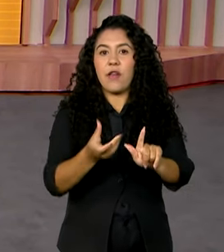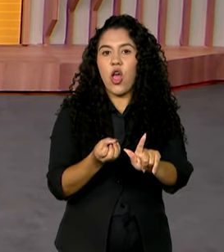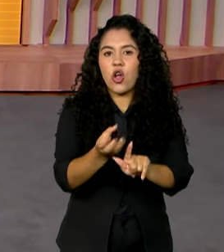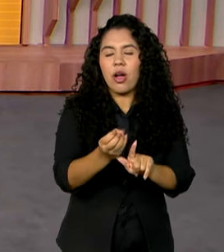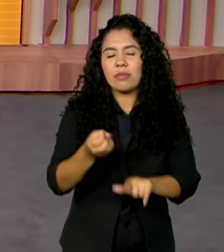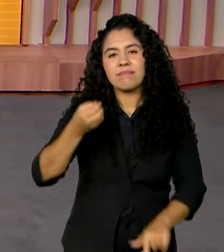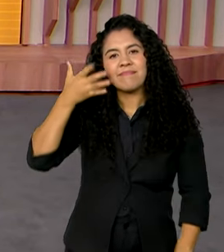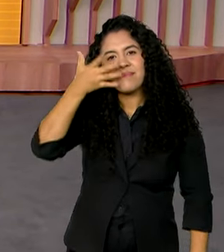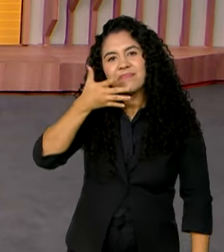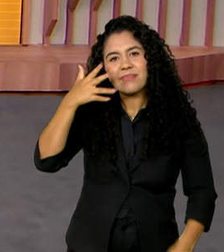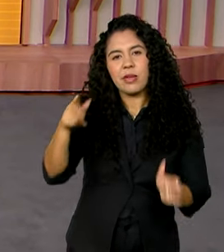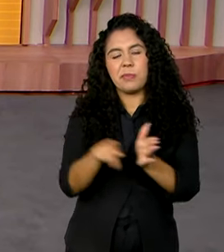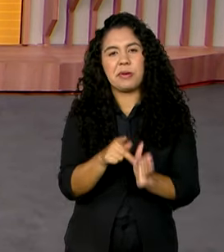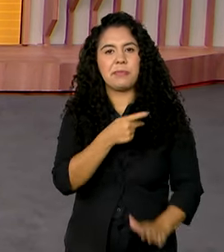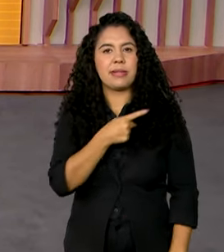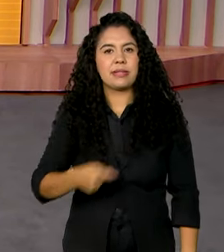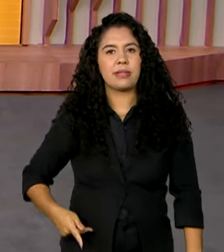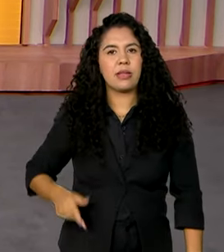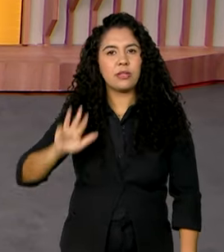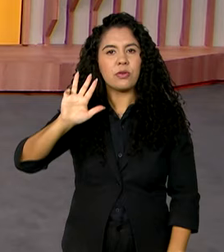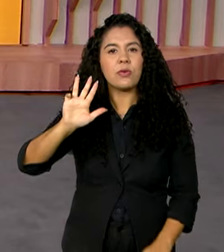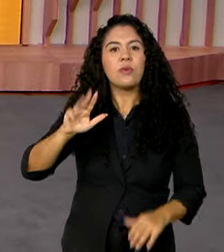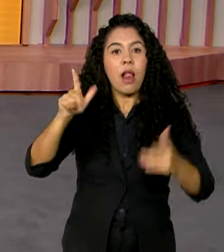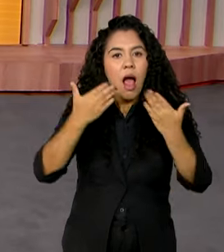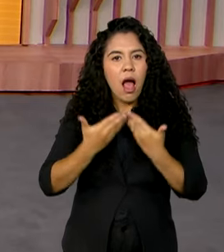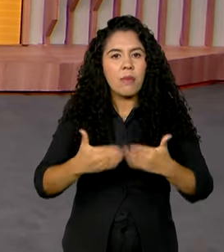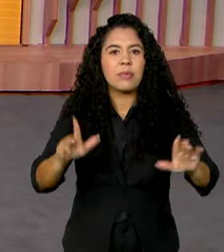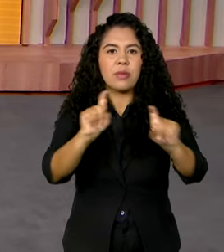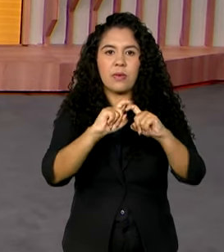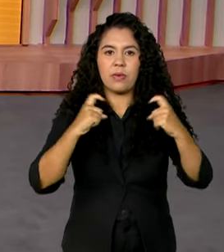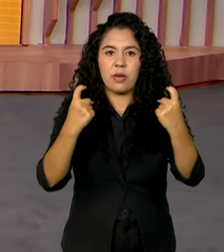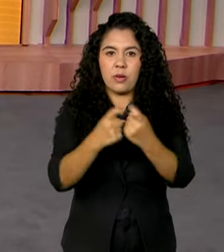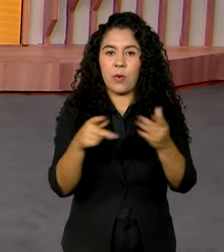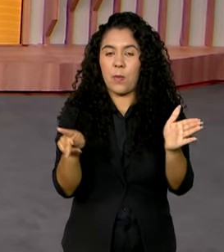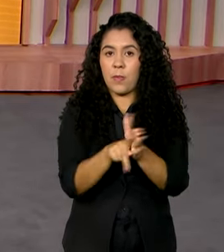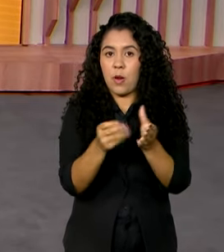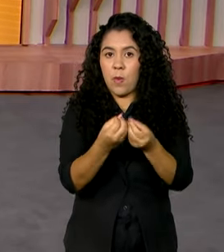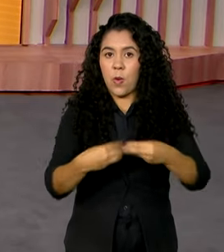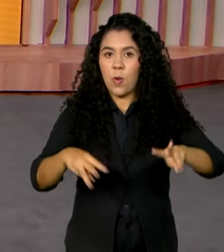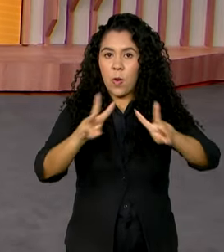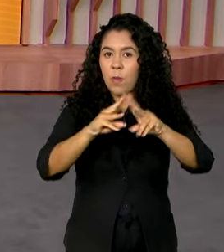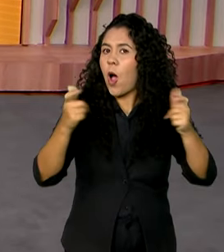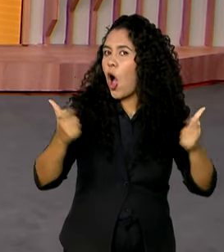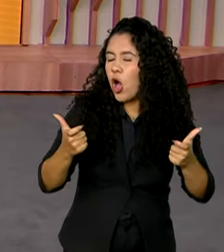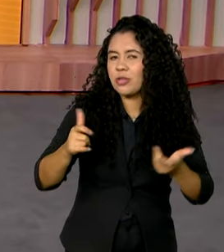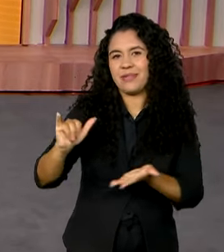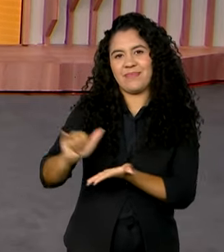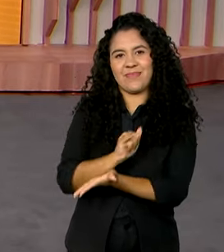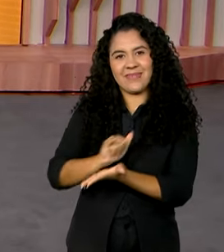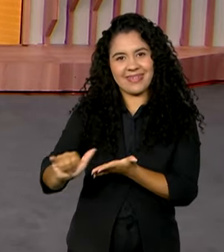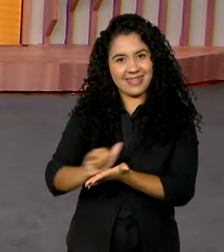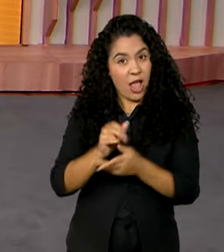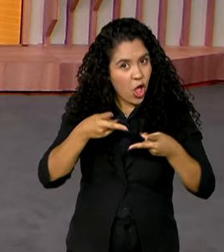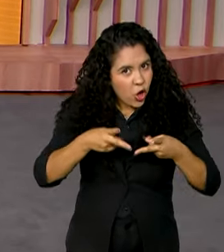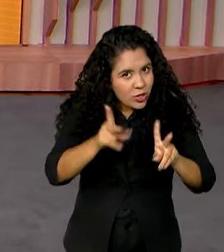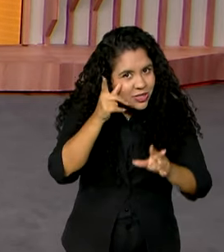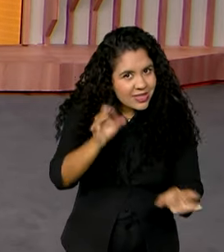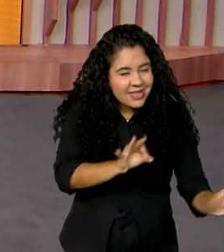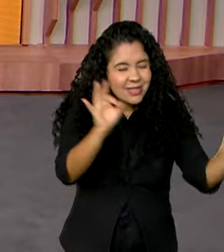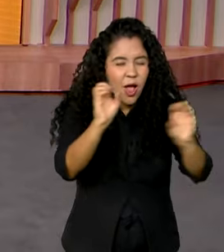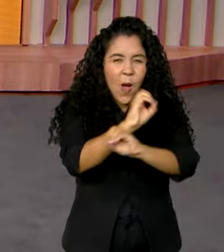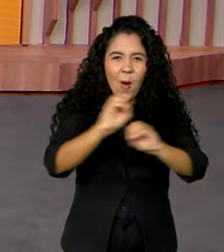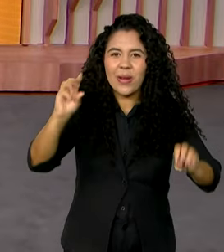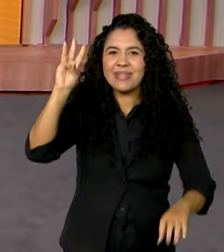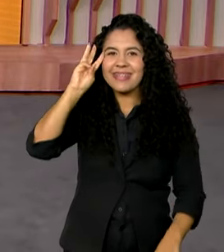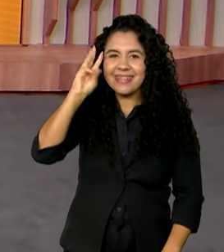discurso do presidente Lula na abertura da Assembleia Geral das Nações Unidas em Nova Iorque. Fique conosco. Uma ótima